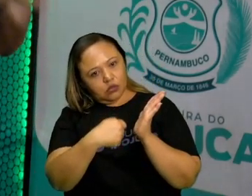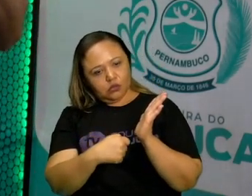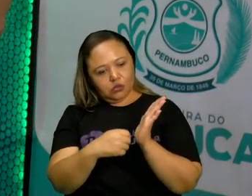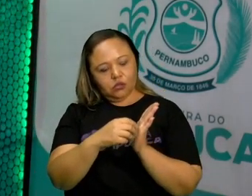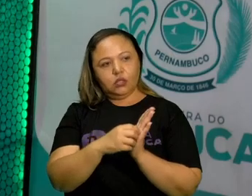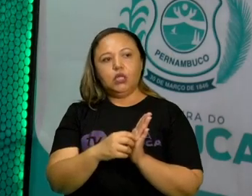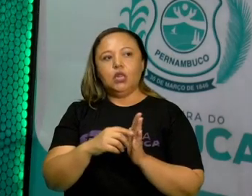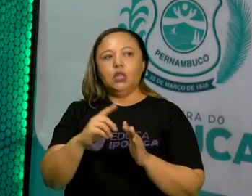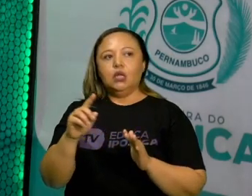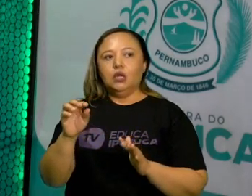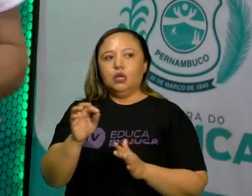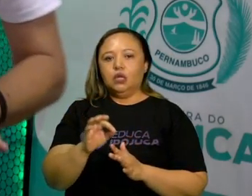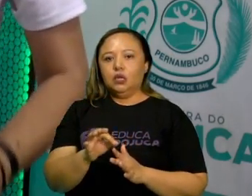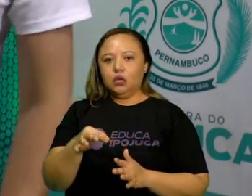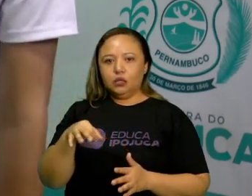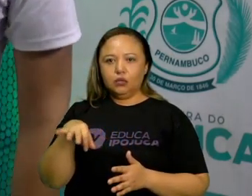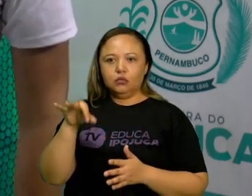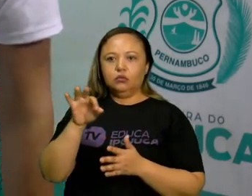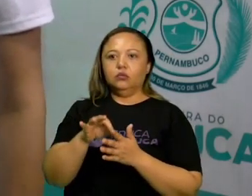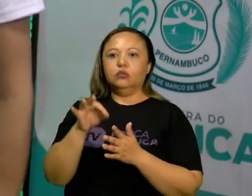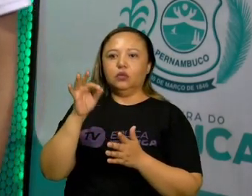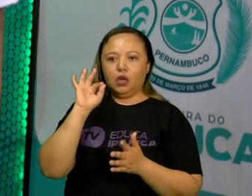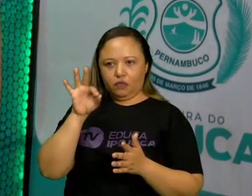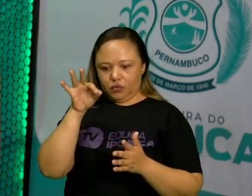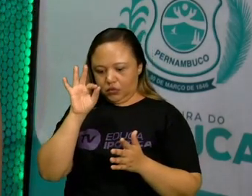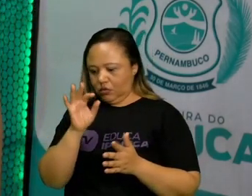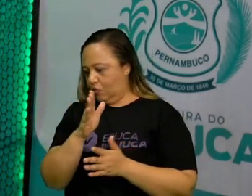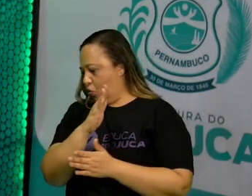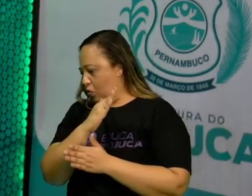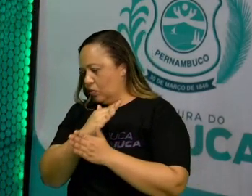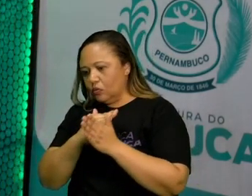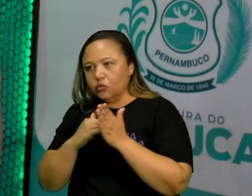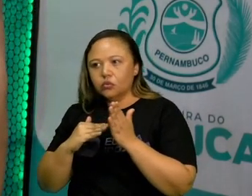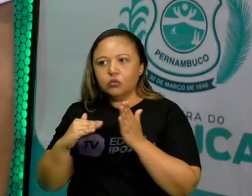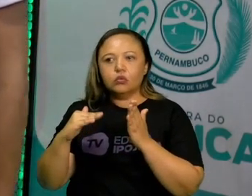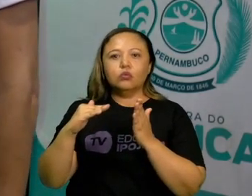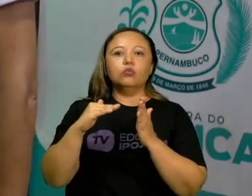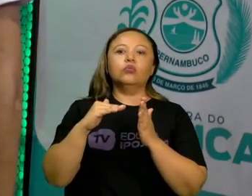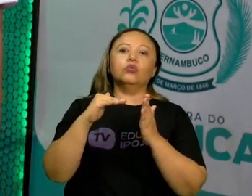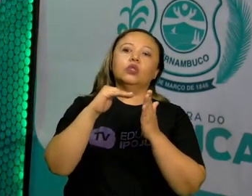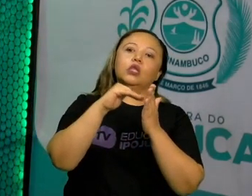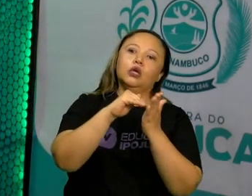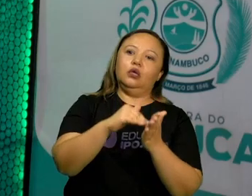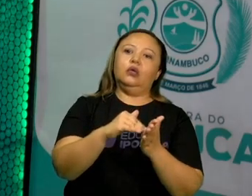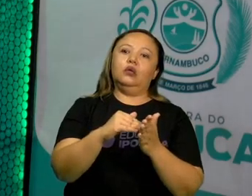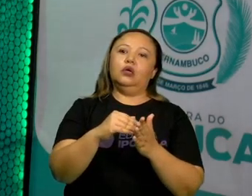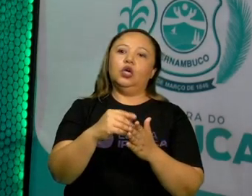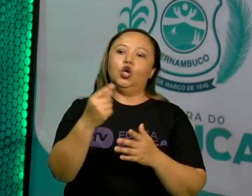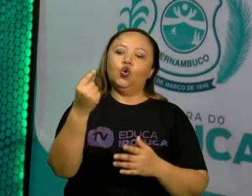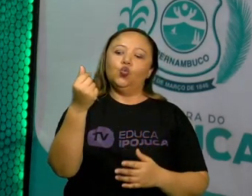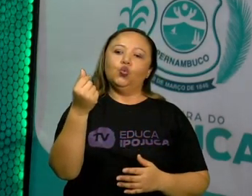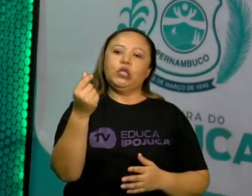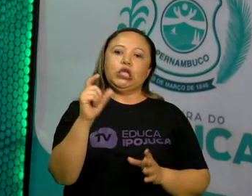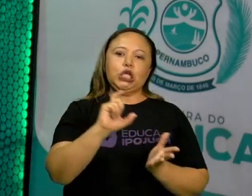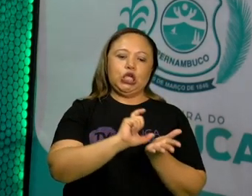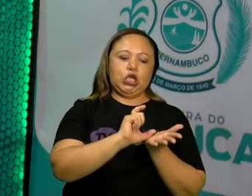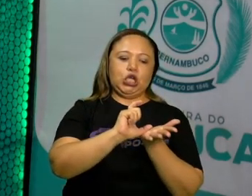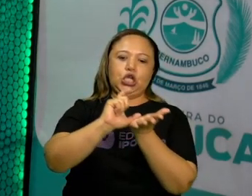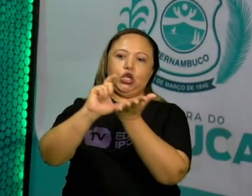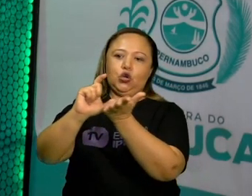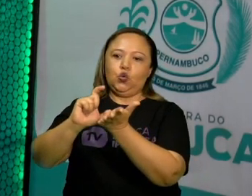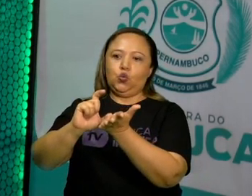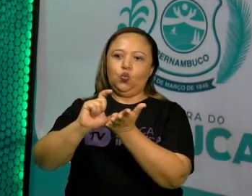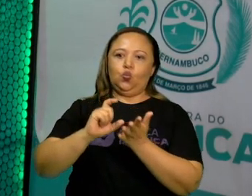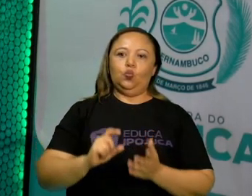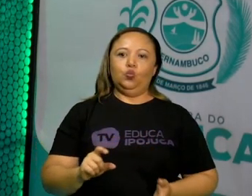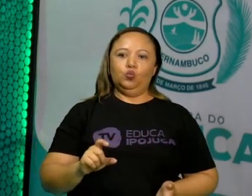Então, desde o cafezinho que você vai comprar, até o salário, o cachê dos artistas, dos